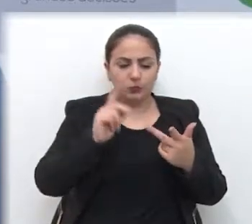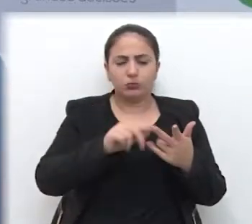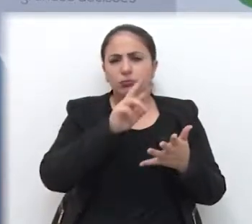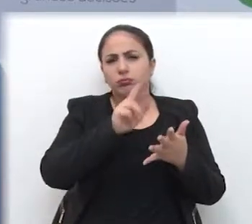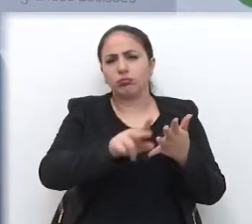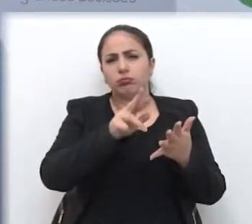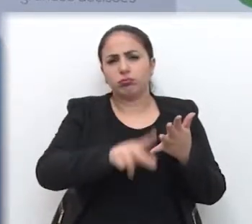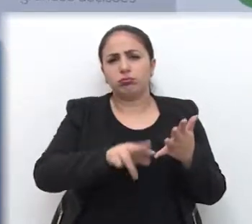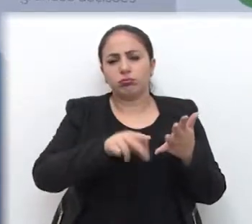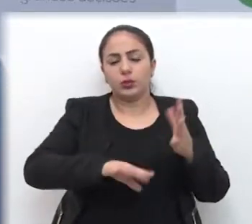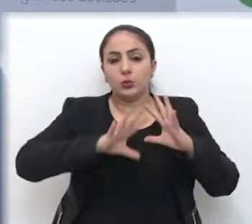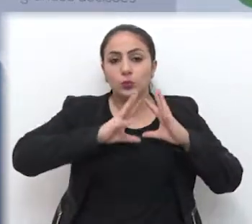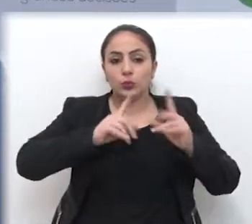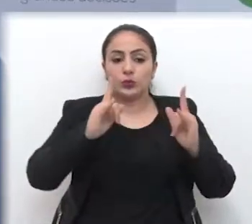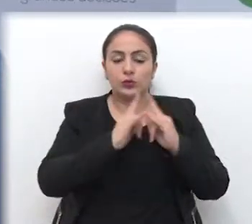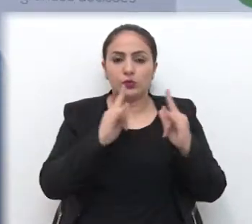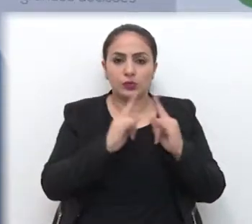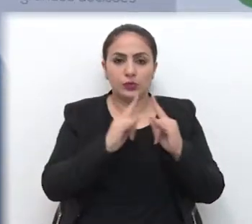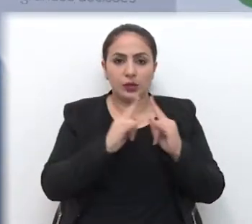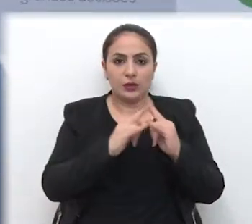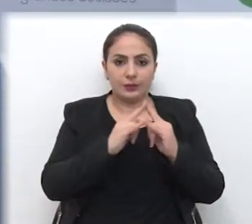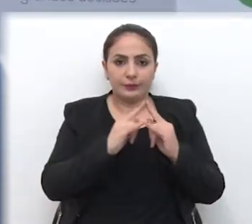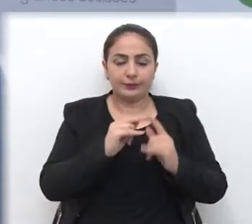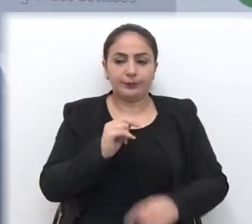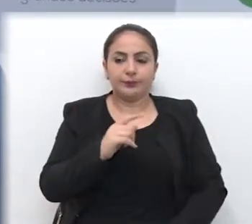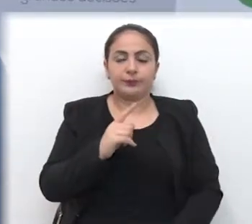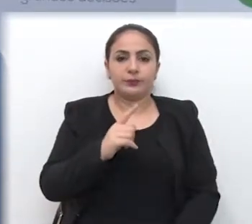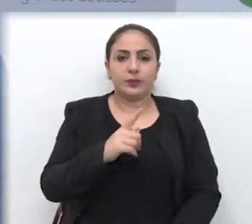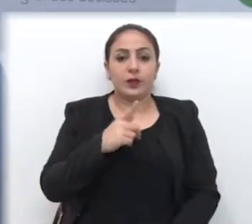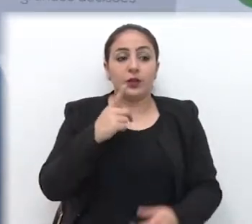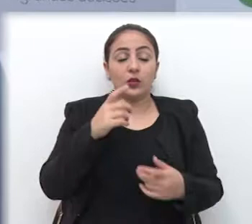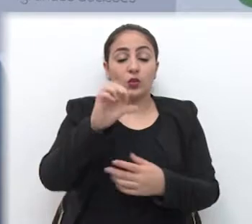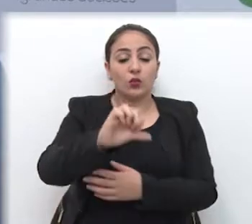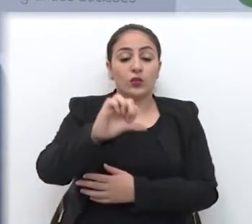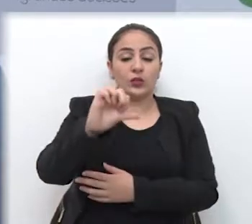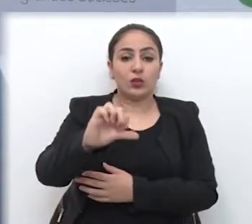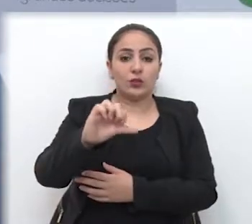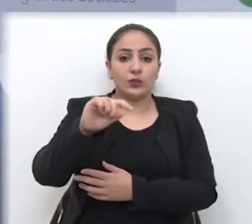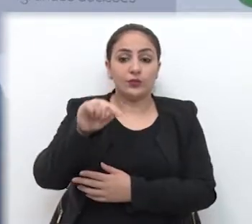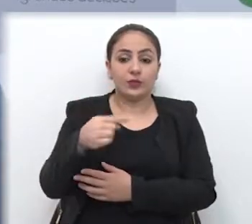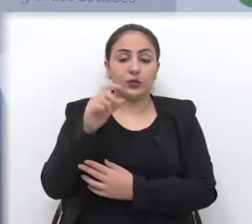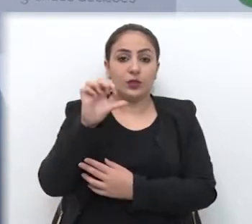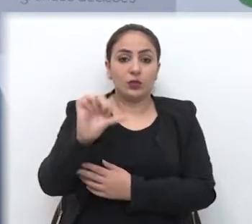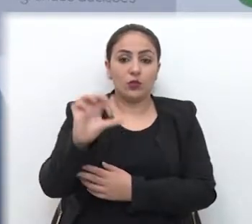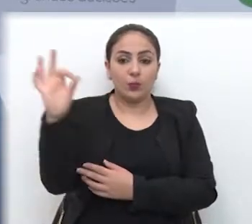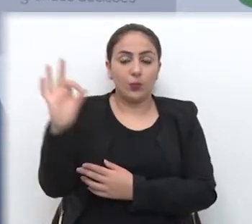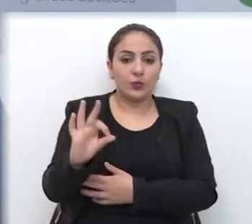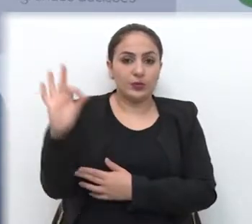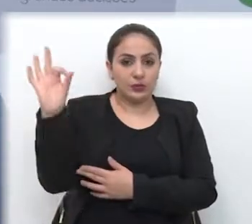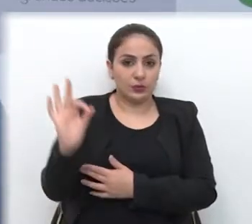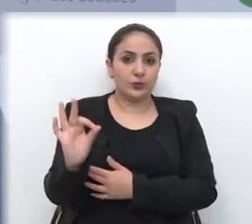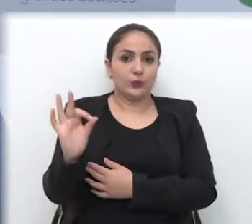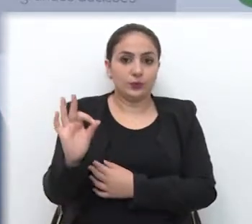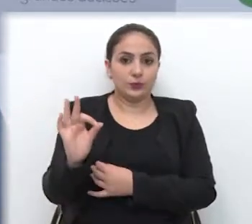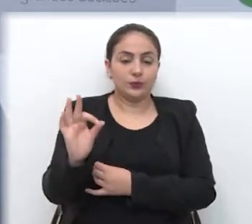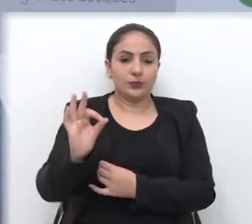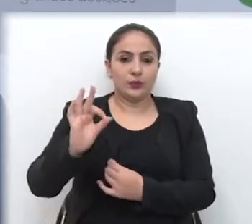Executivo, enfim, todas as entidades que eu citei. 99,9%